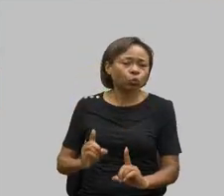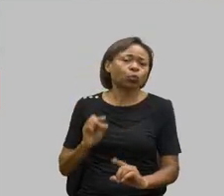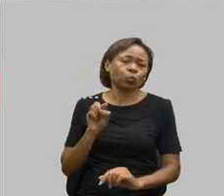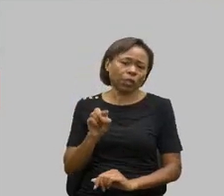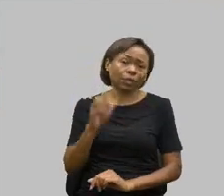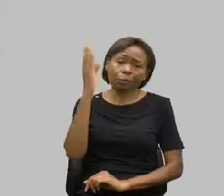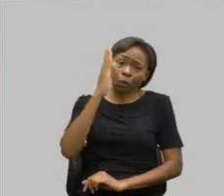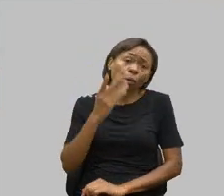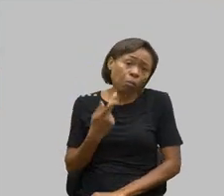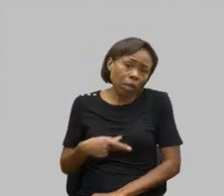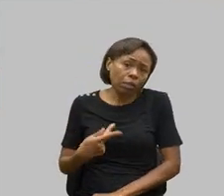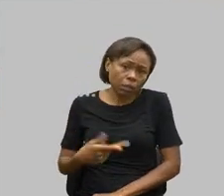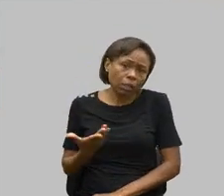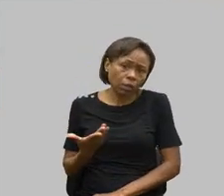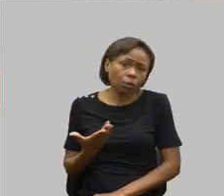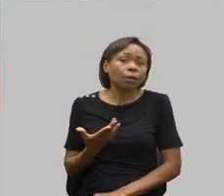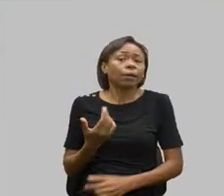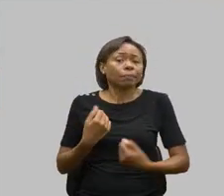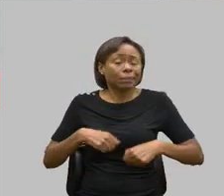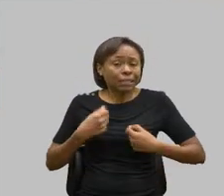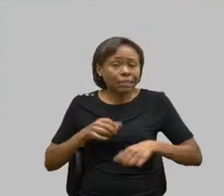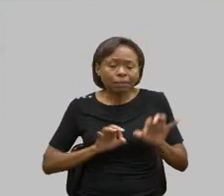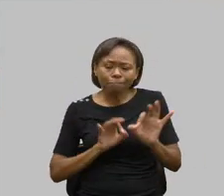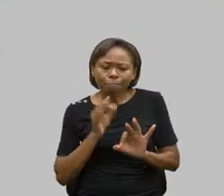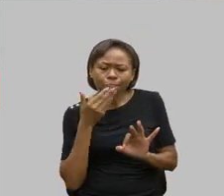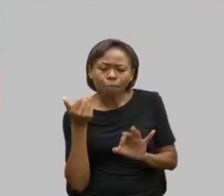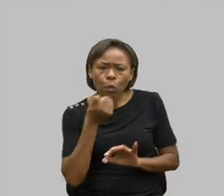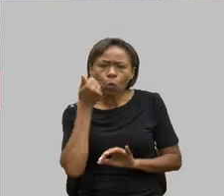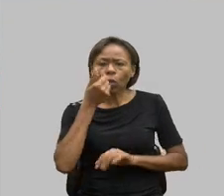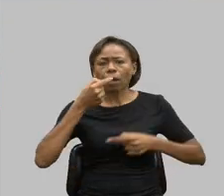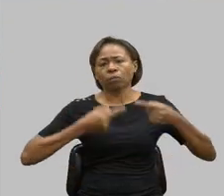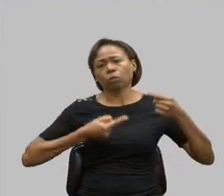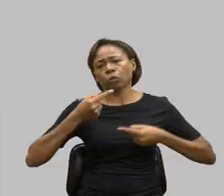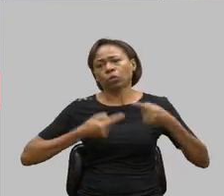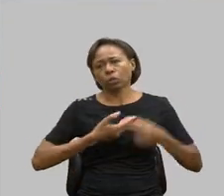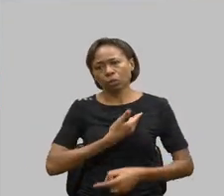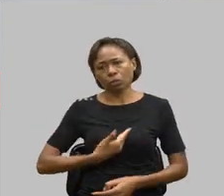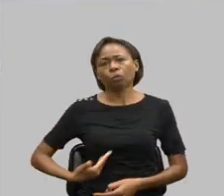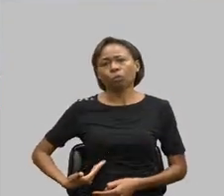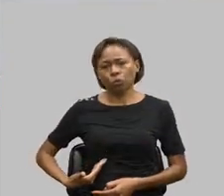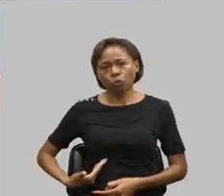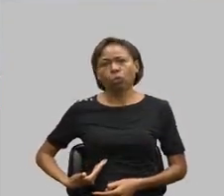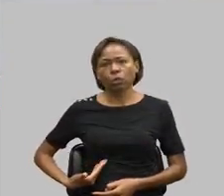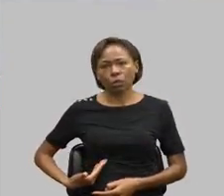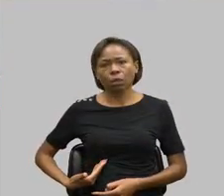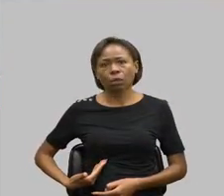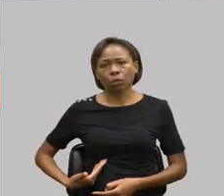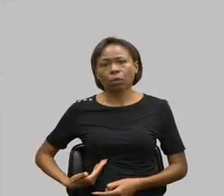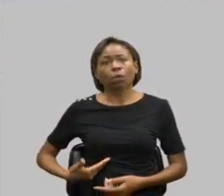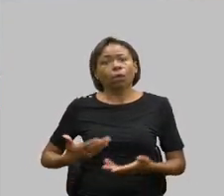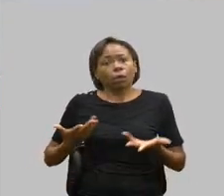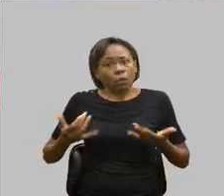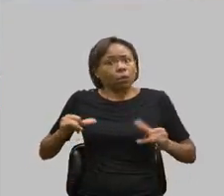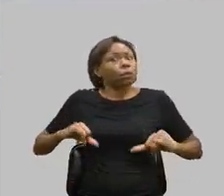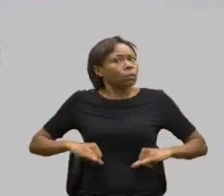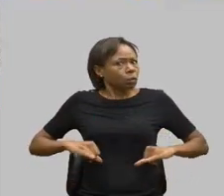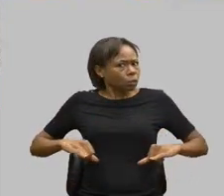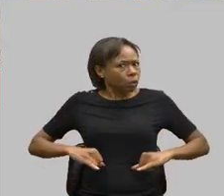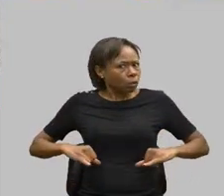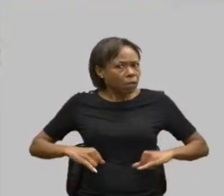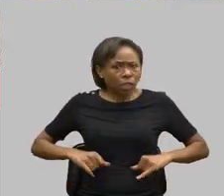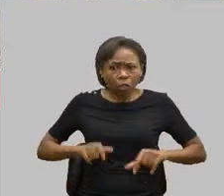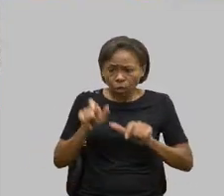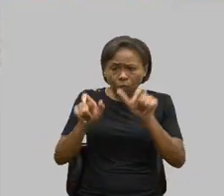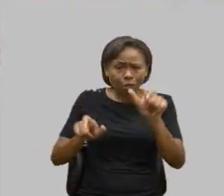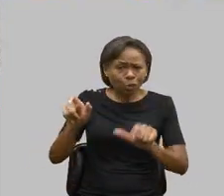implementar as políticas públicas necessárias que dor que é quando a gente vê que os raros não têm